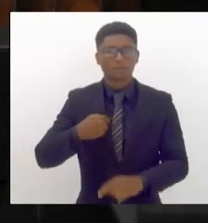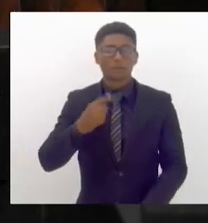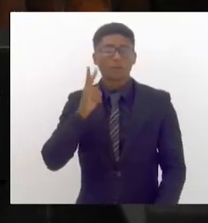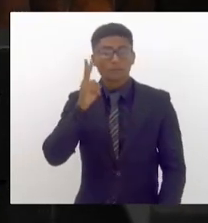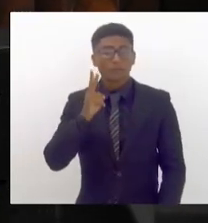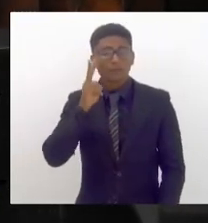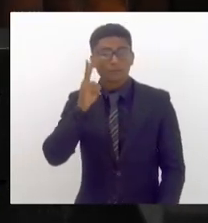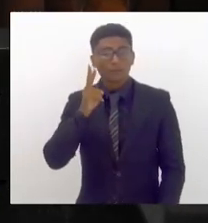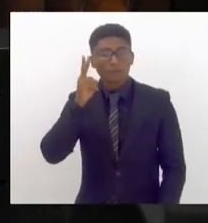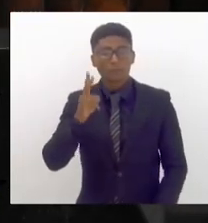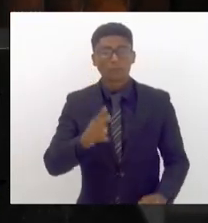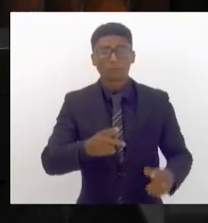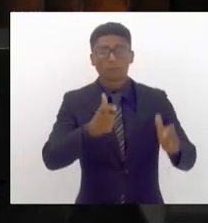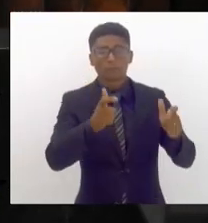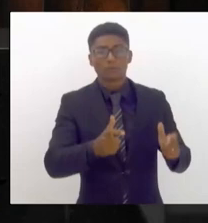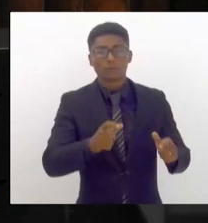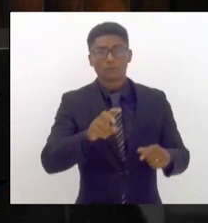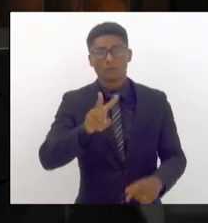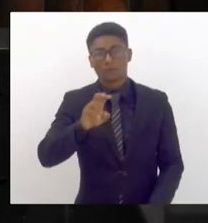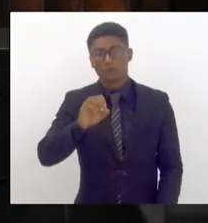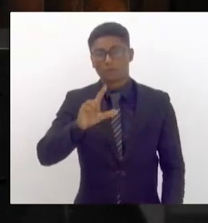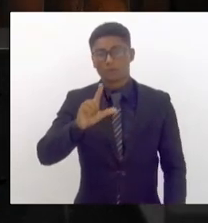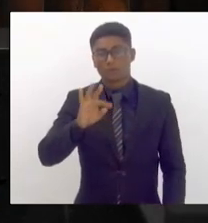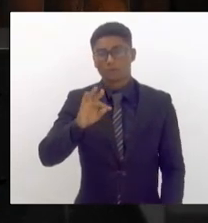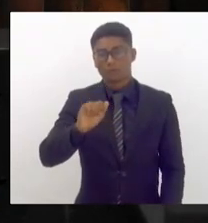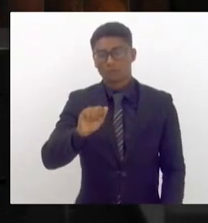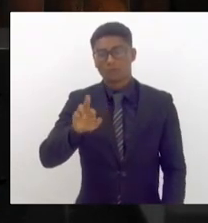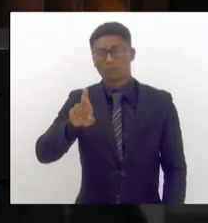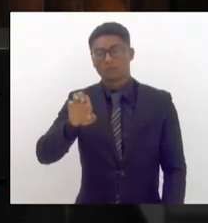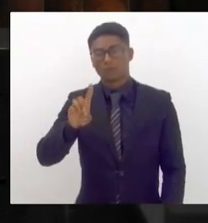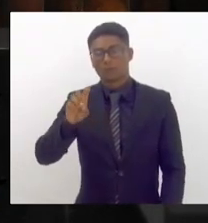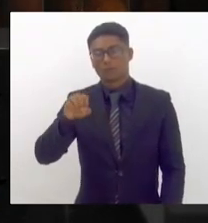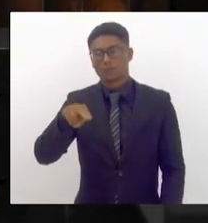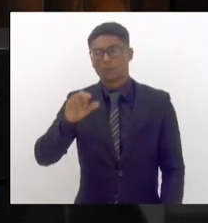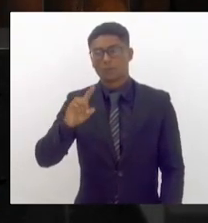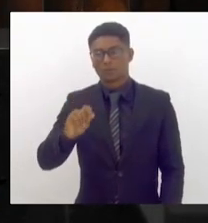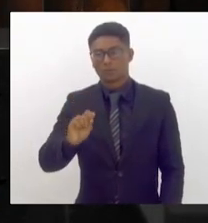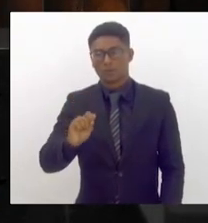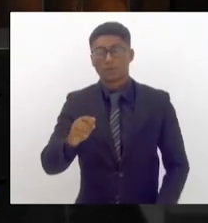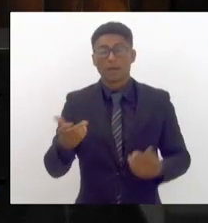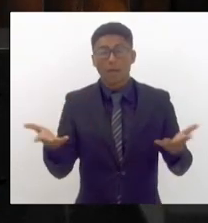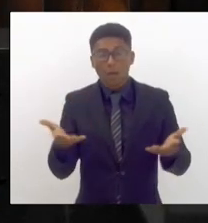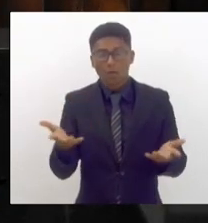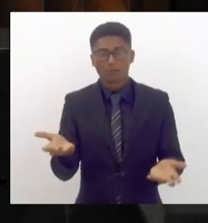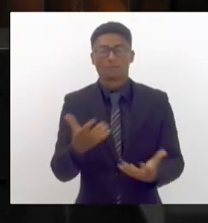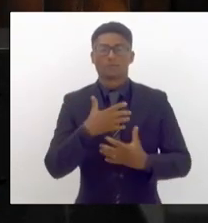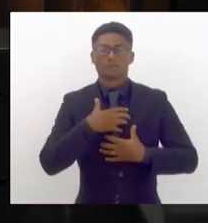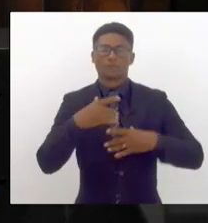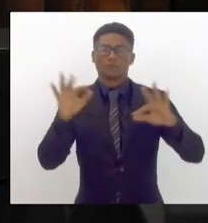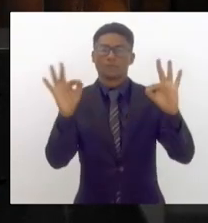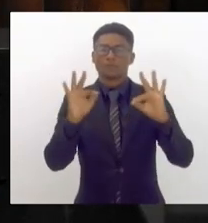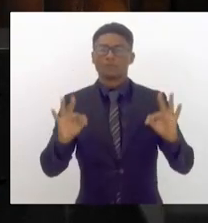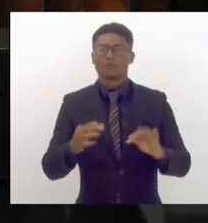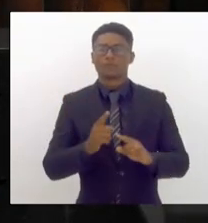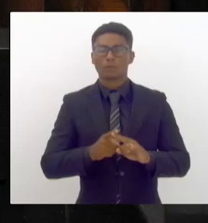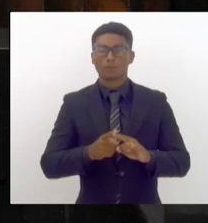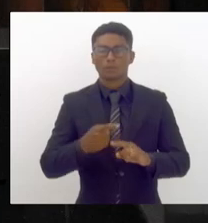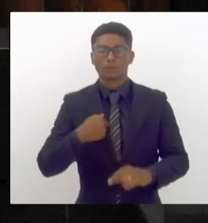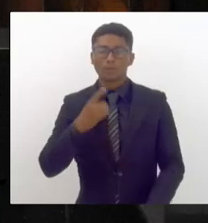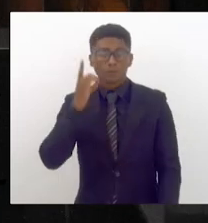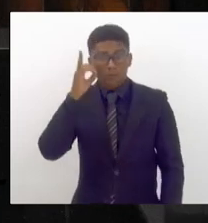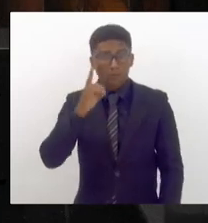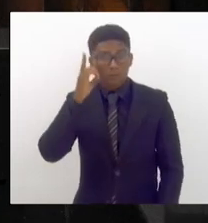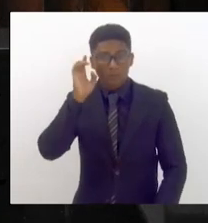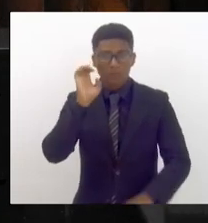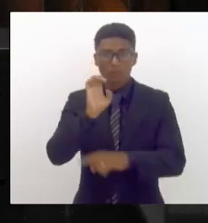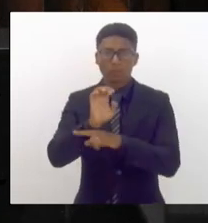Volta Redonda, é com uma felicidade ímpar que me dirigir a vocês hoje como deputado estadual pelo Rio